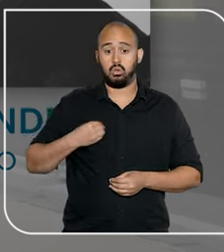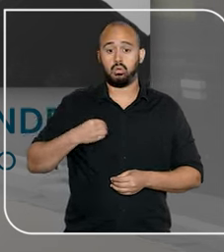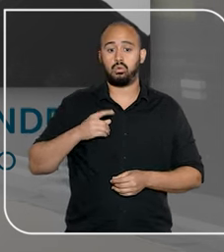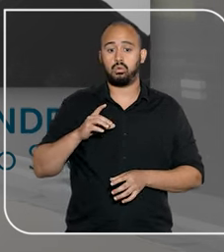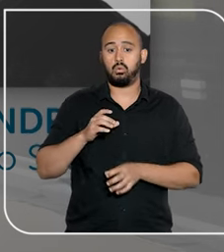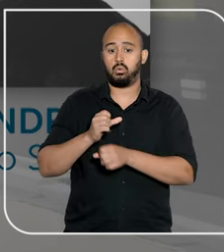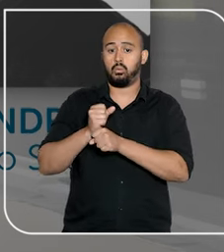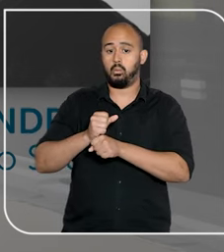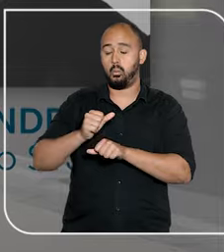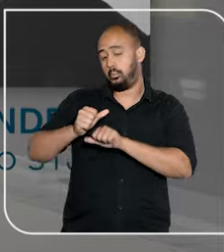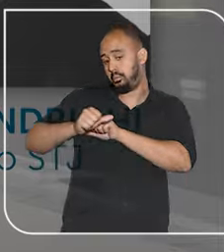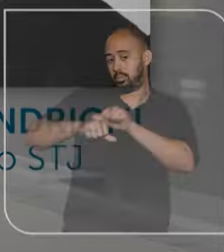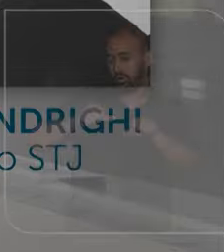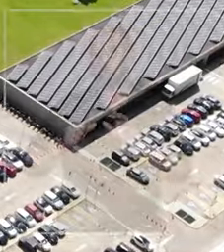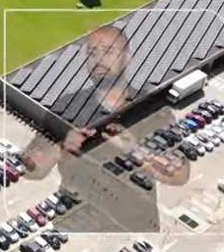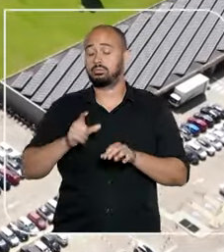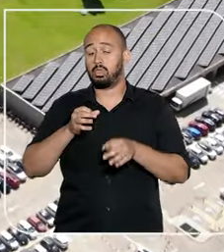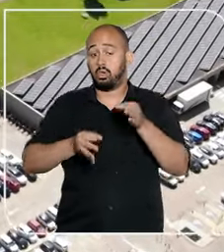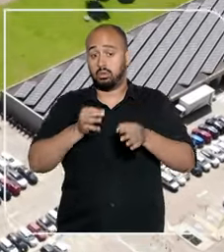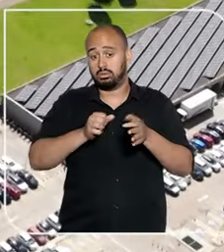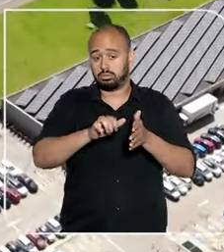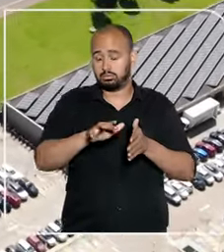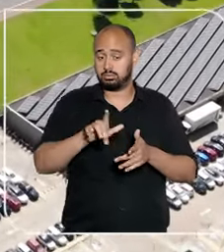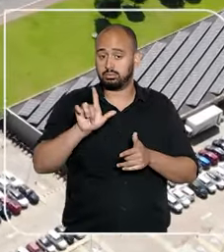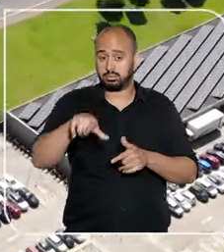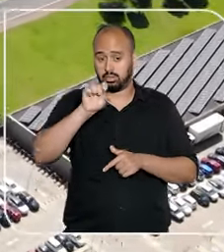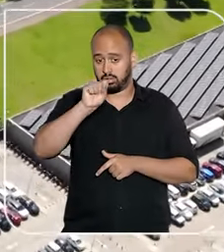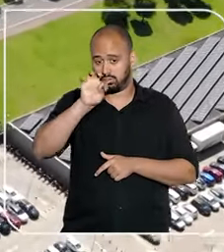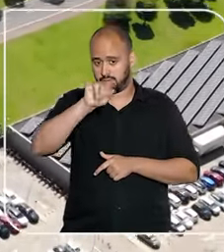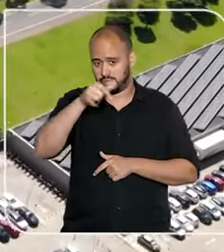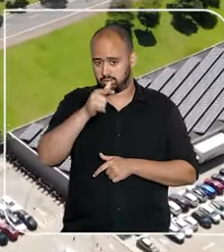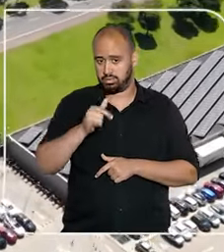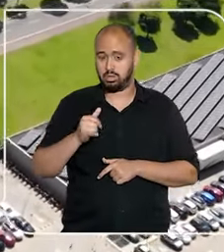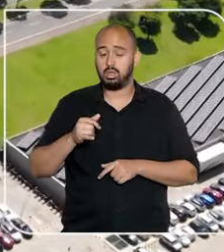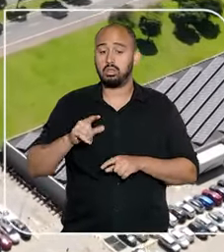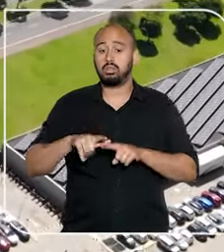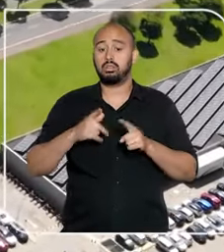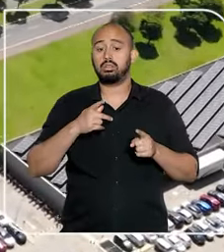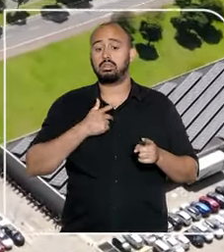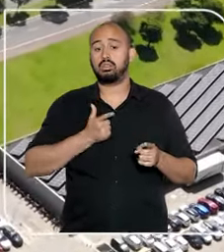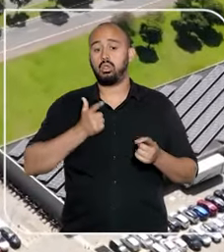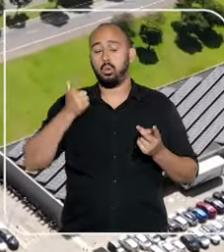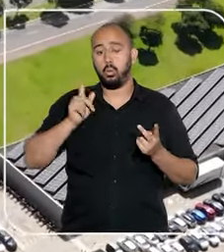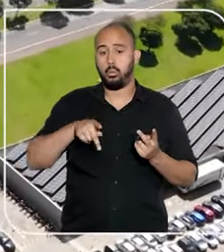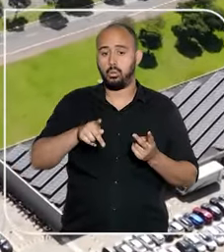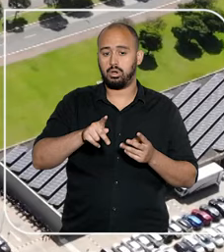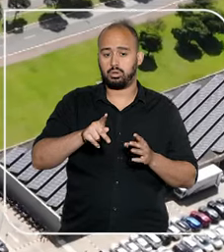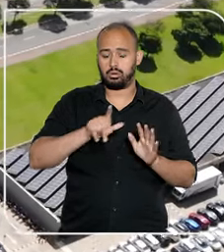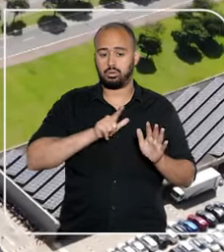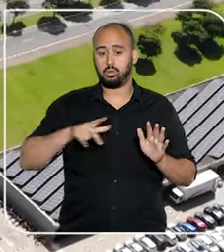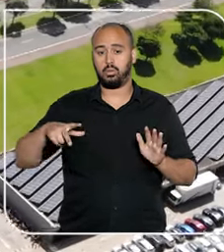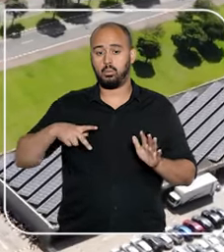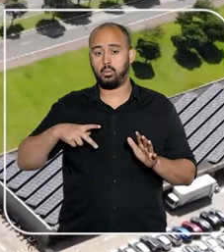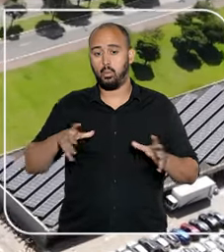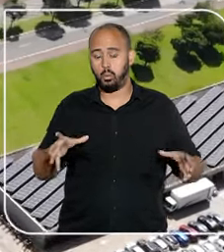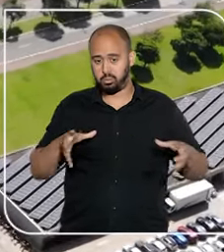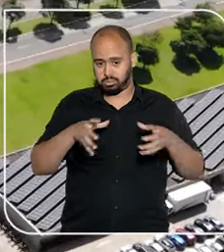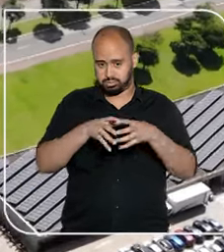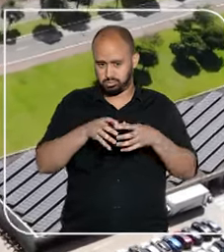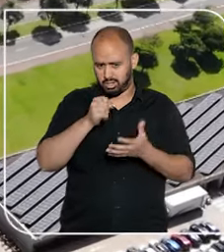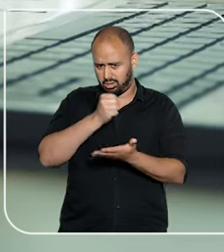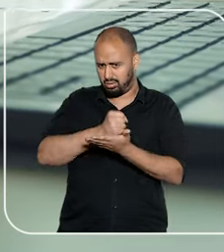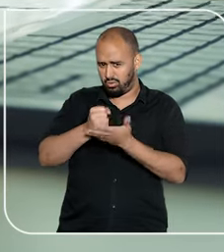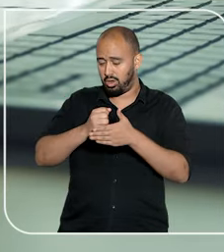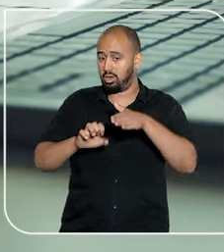expectativa de sua manutenção. Outra jurisprudência do STJ dispõe uma limitação de rescisão de plano